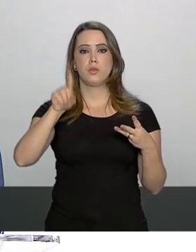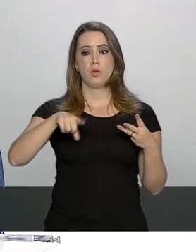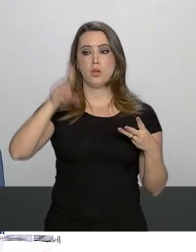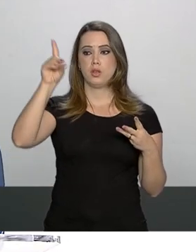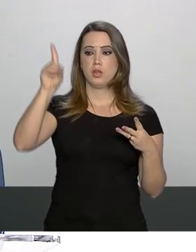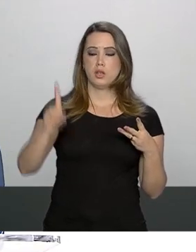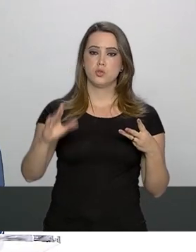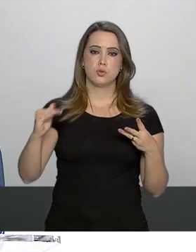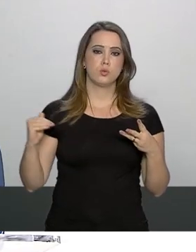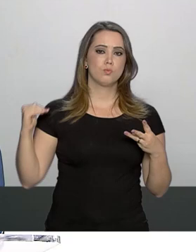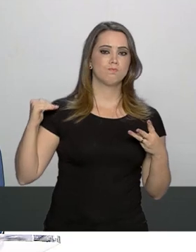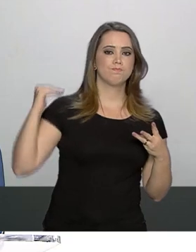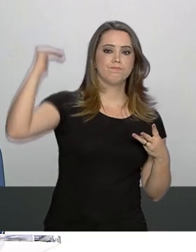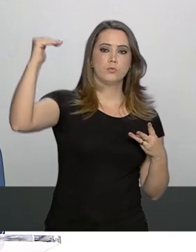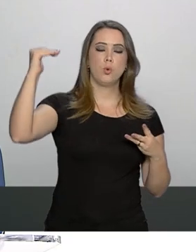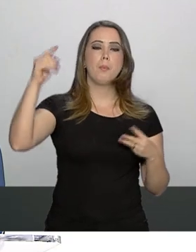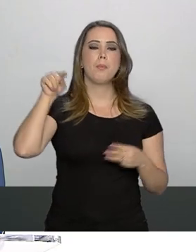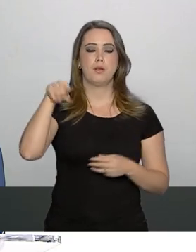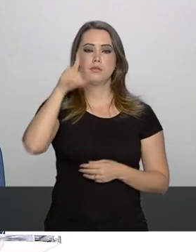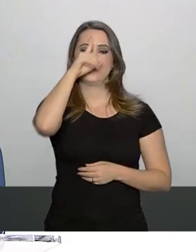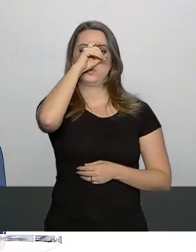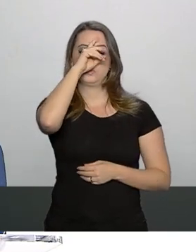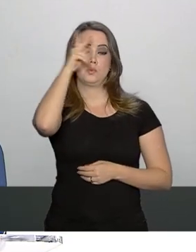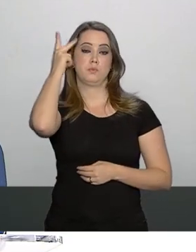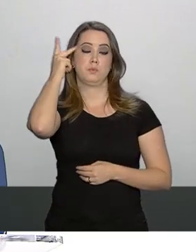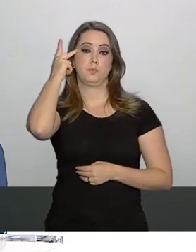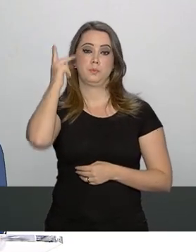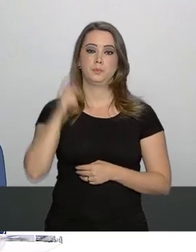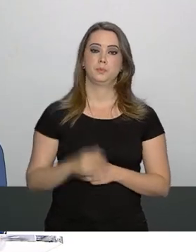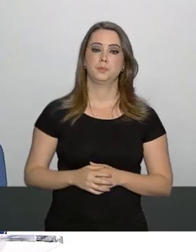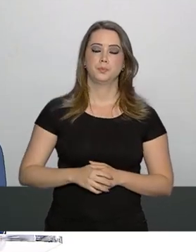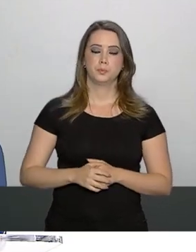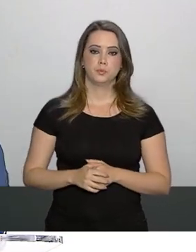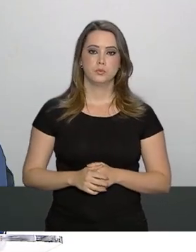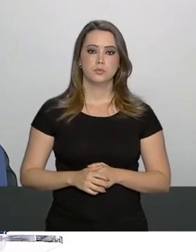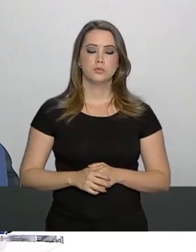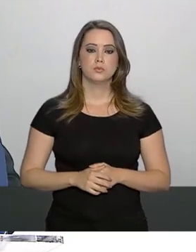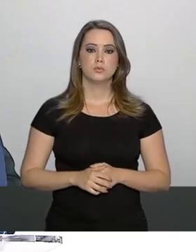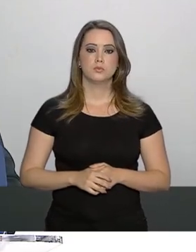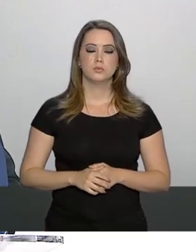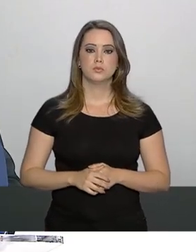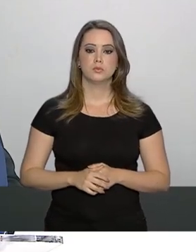diretor-superintendente do Hospital Israelita Albert Einstein.